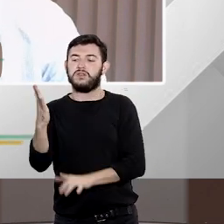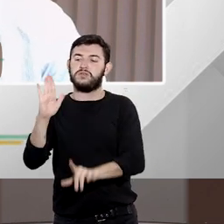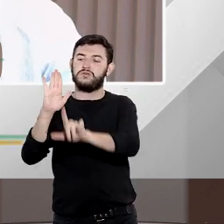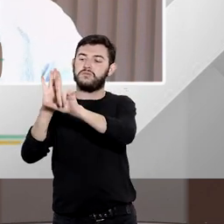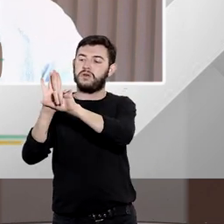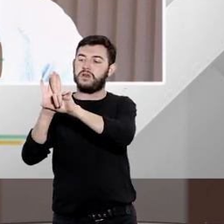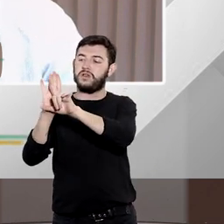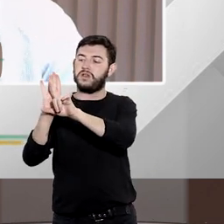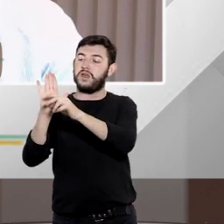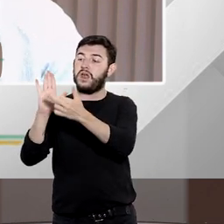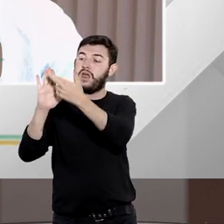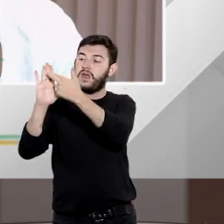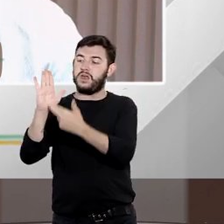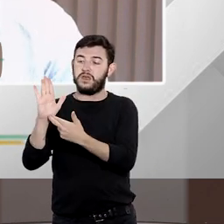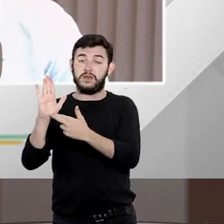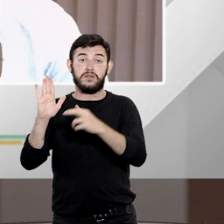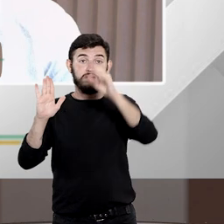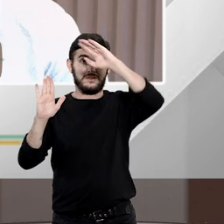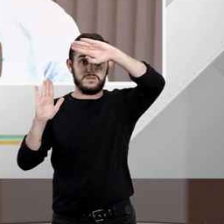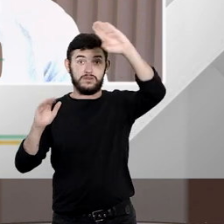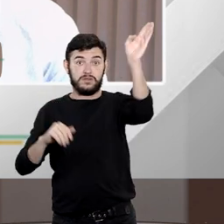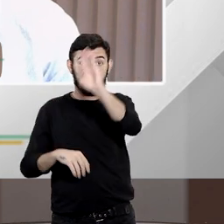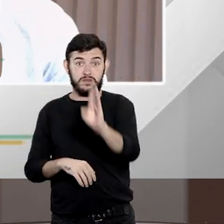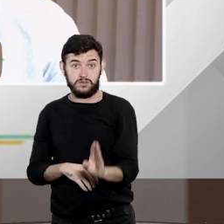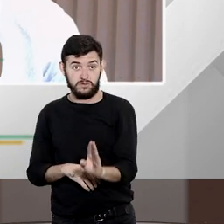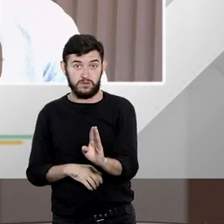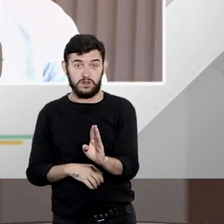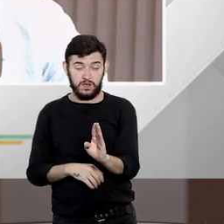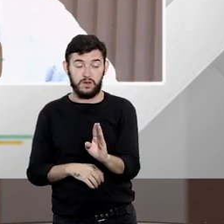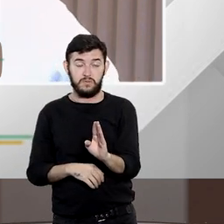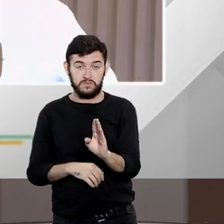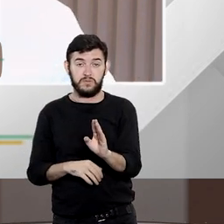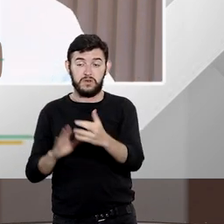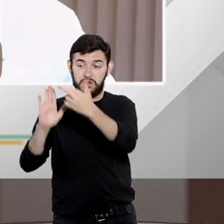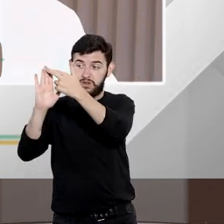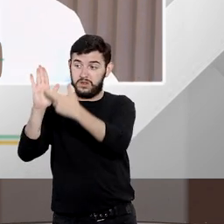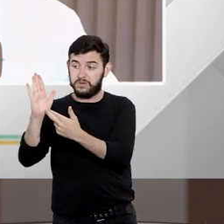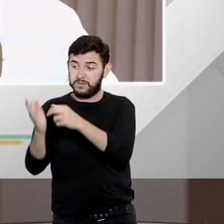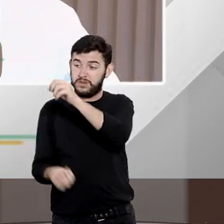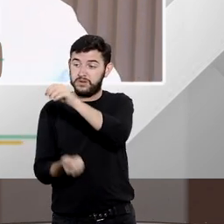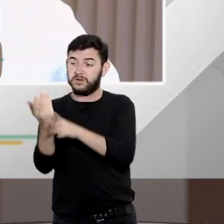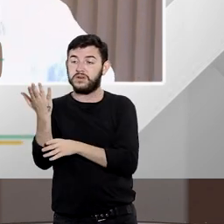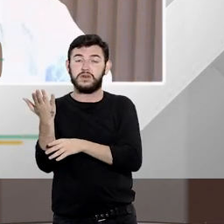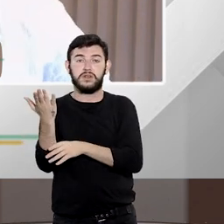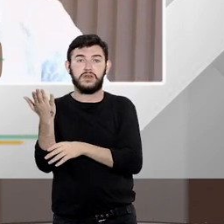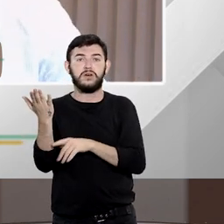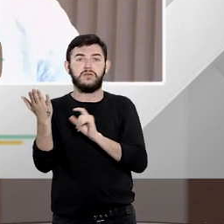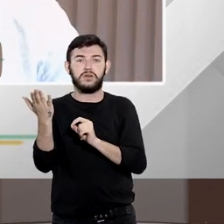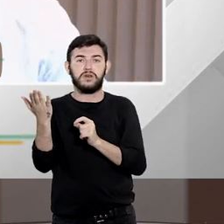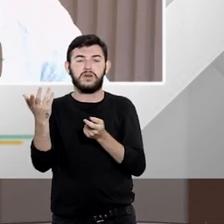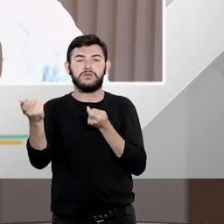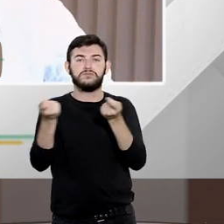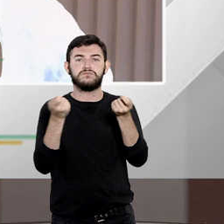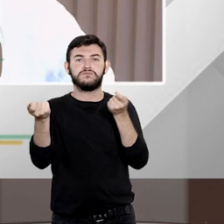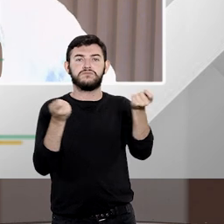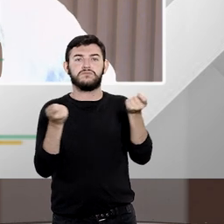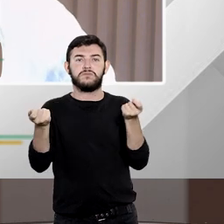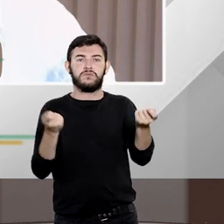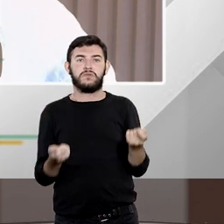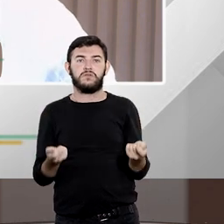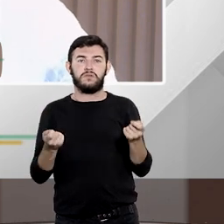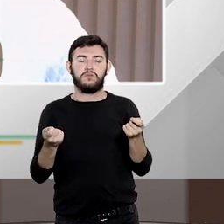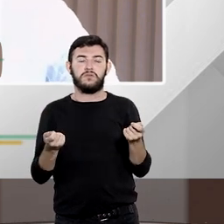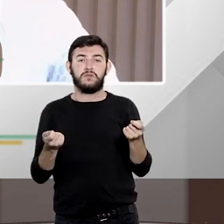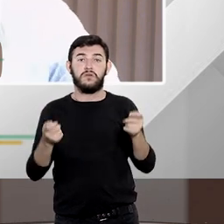no caso uma legislação nacional que pudesse regulamentar aquela norma de eficácia limitada presente na